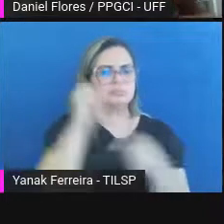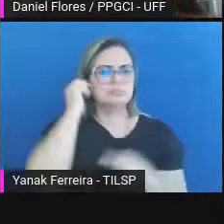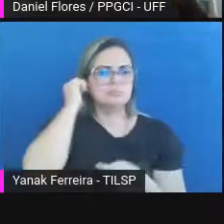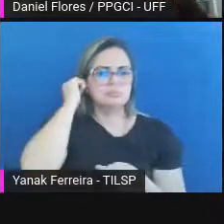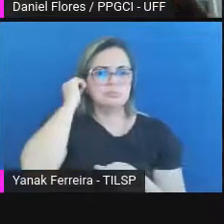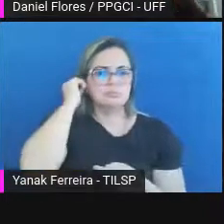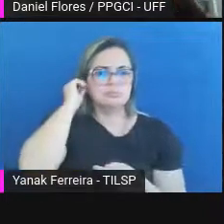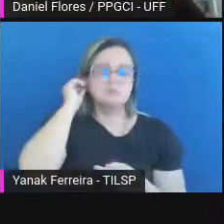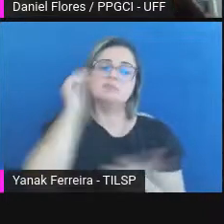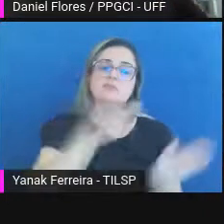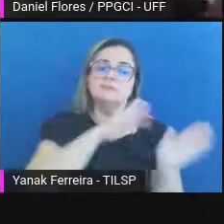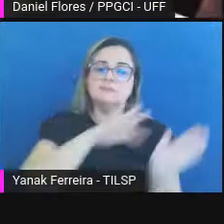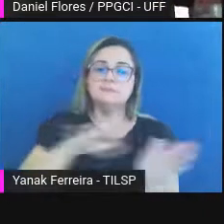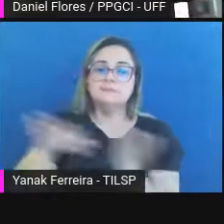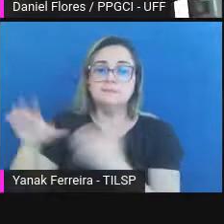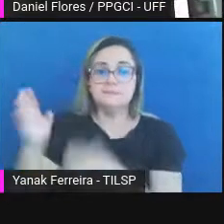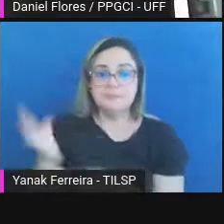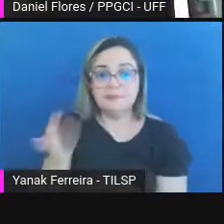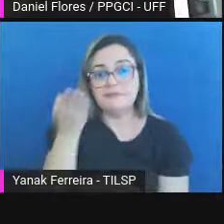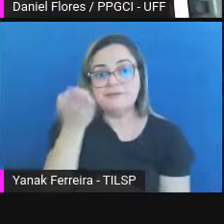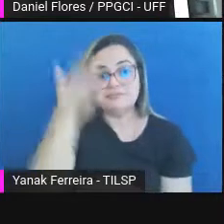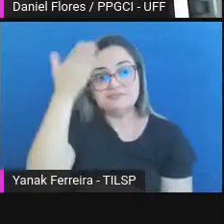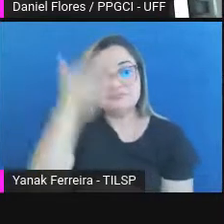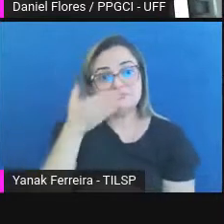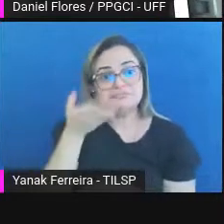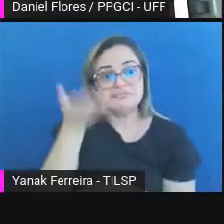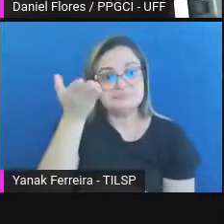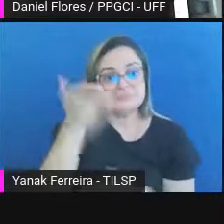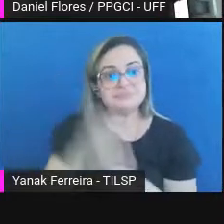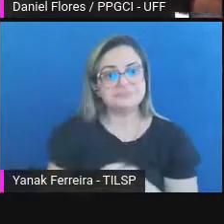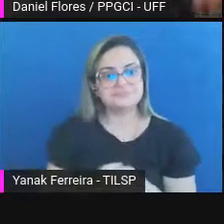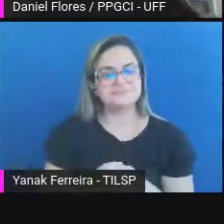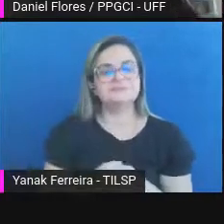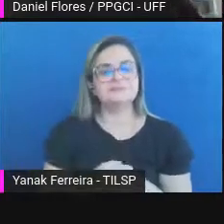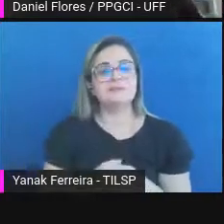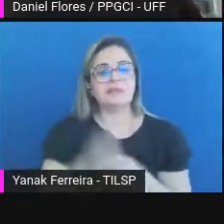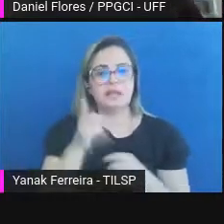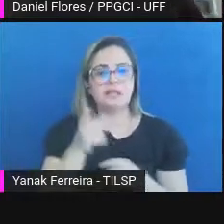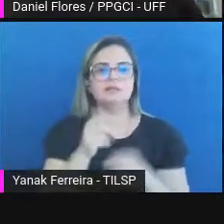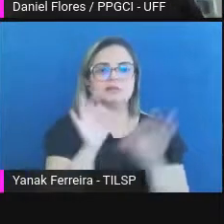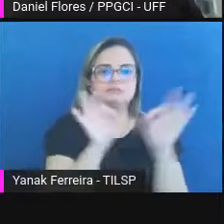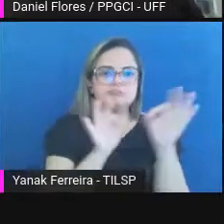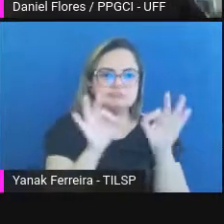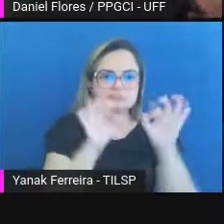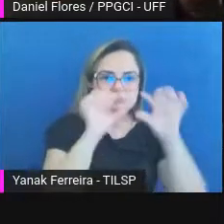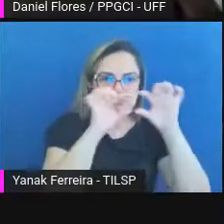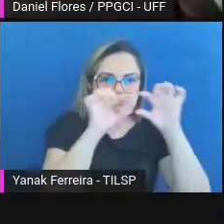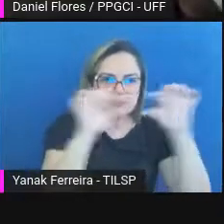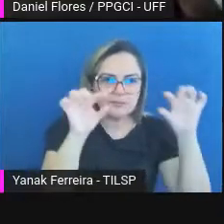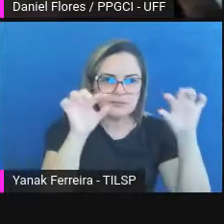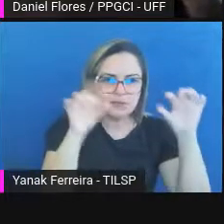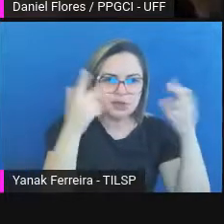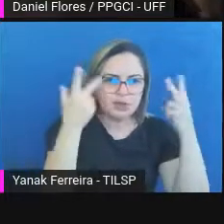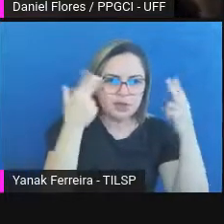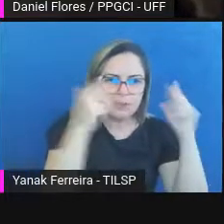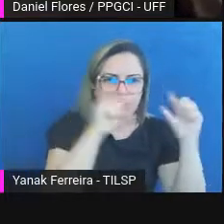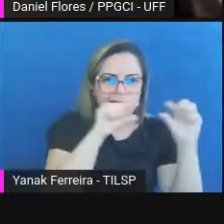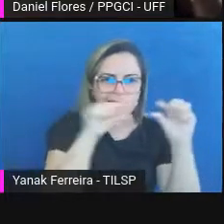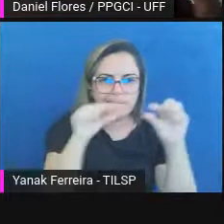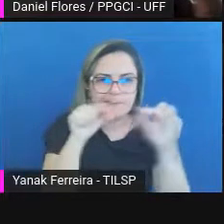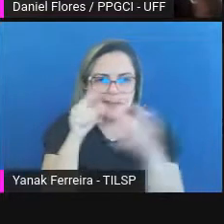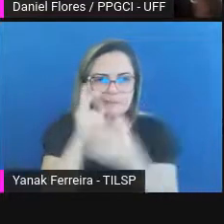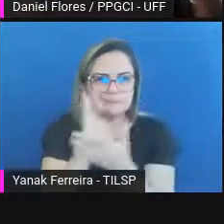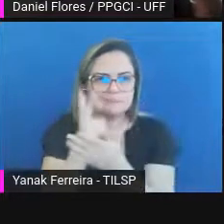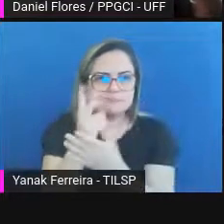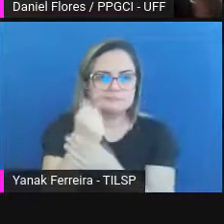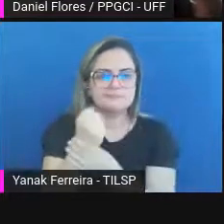esse é o nosso diálogo, aqui está normalizar para a preservação, a geração do pacote AIP,